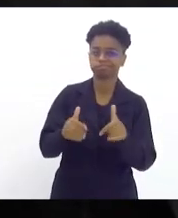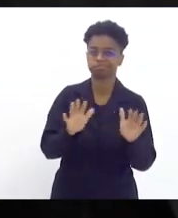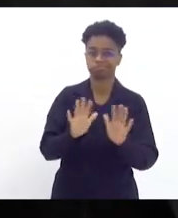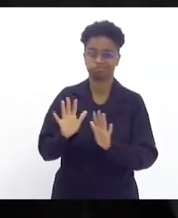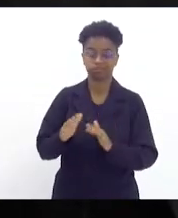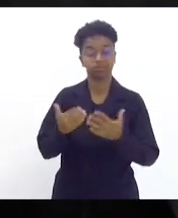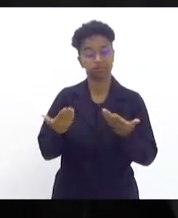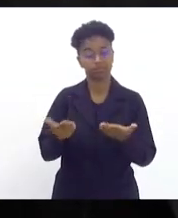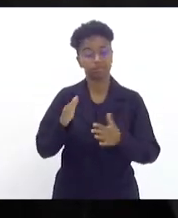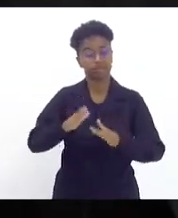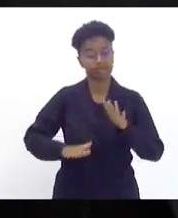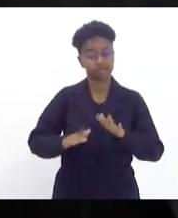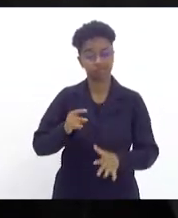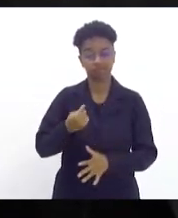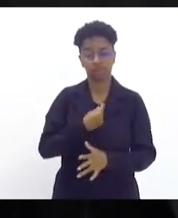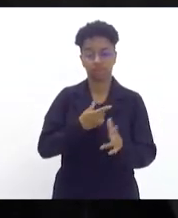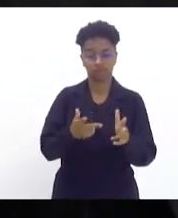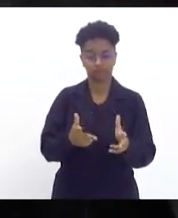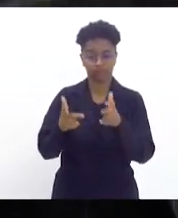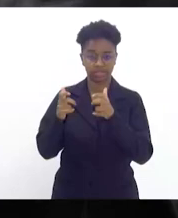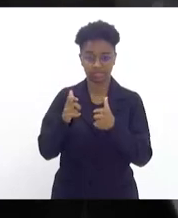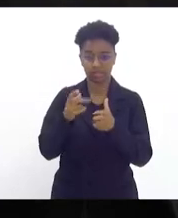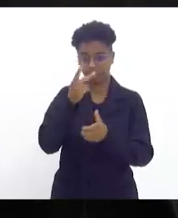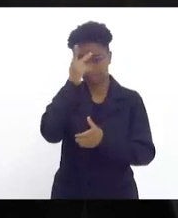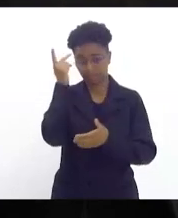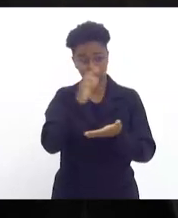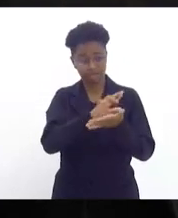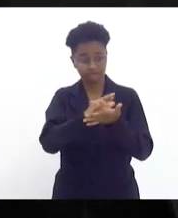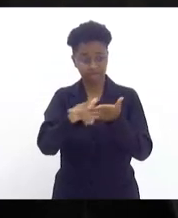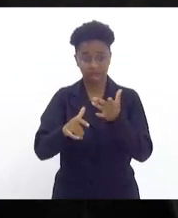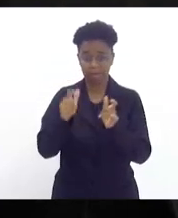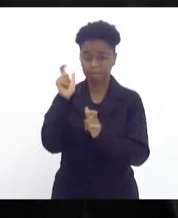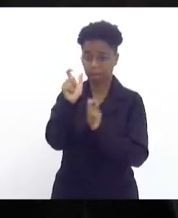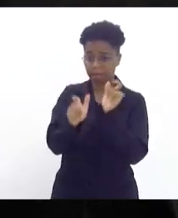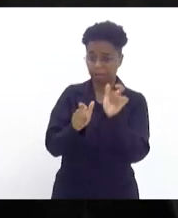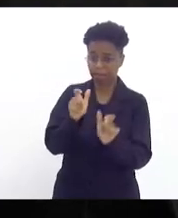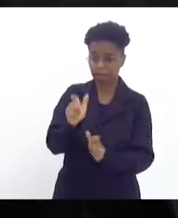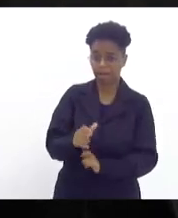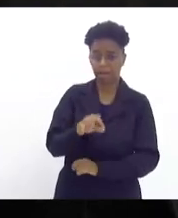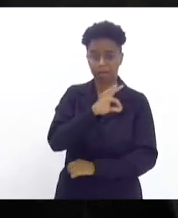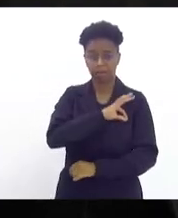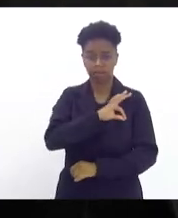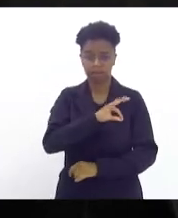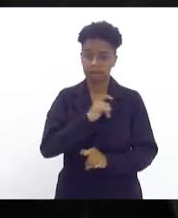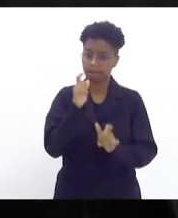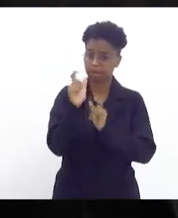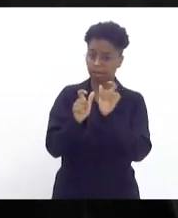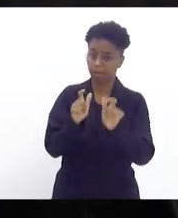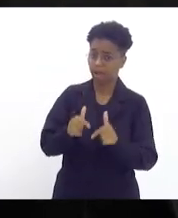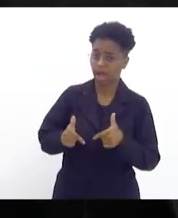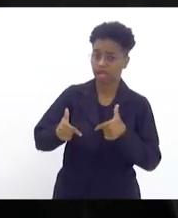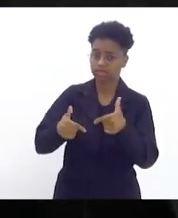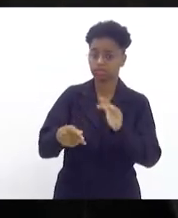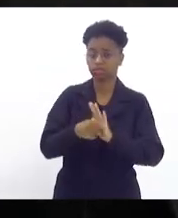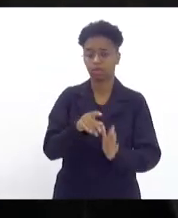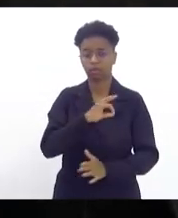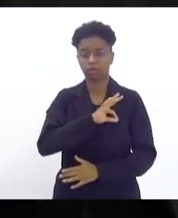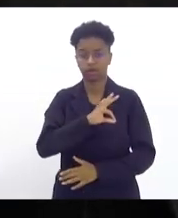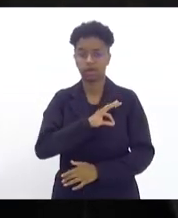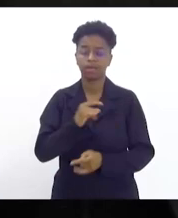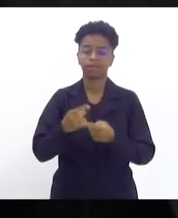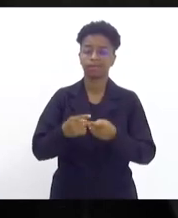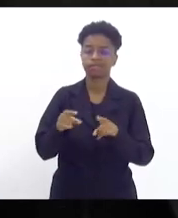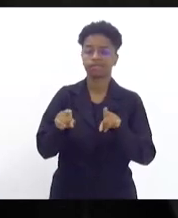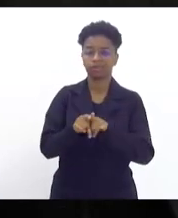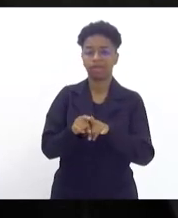Nós muitas das vezes vemos muita gente criticando os policiais, criticando a atuação dos policiais, que também